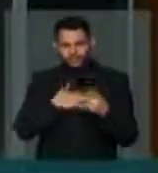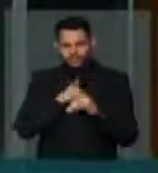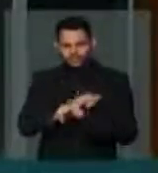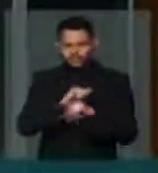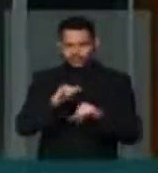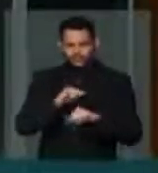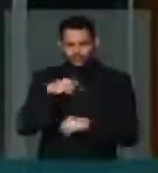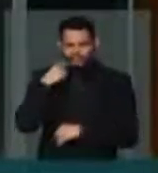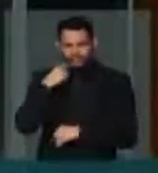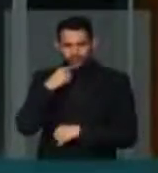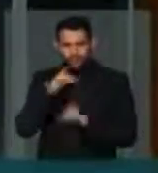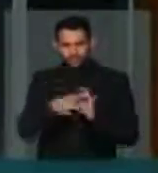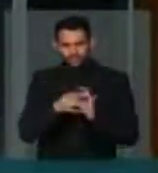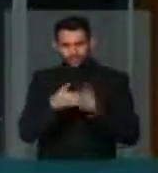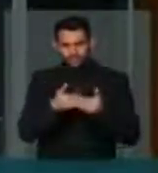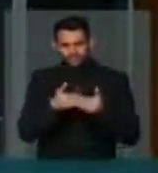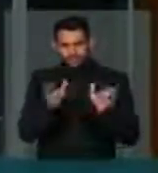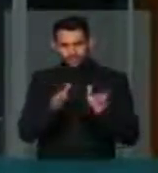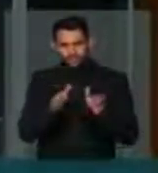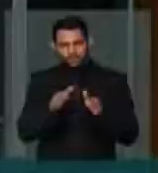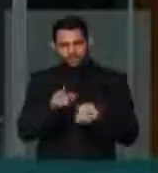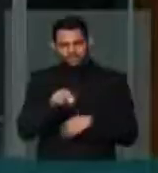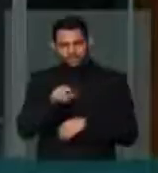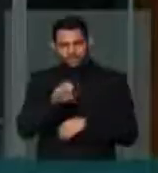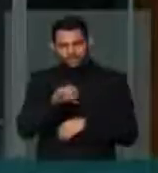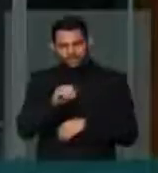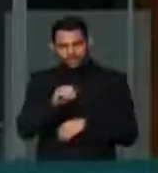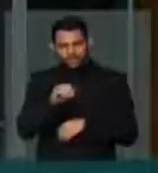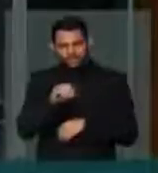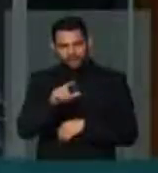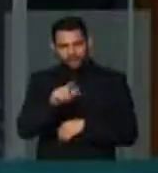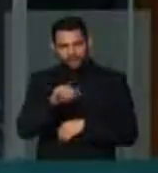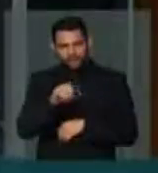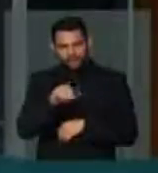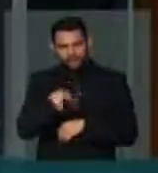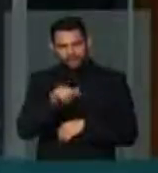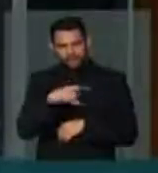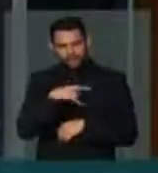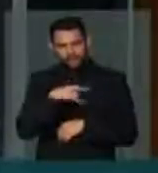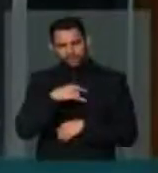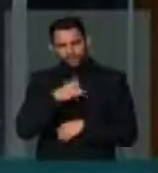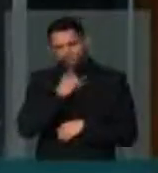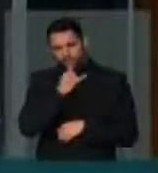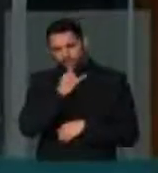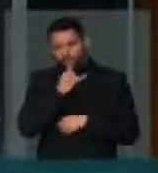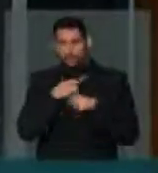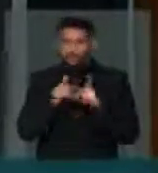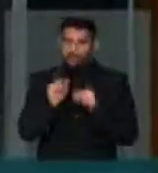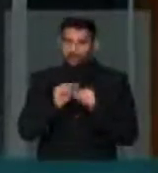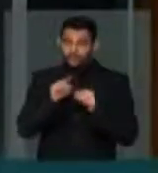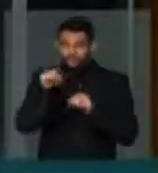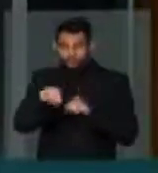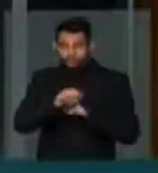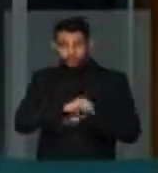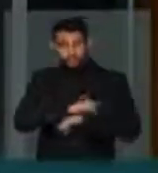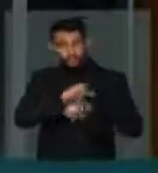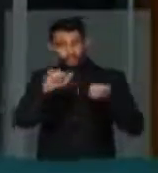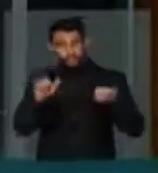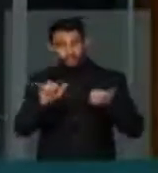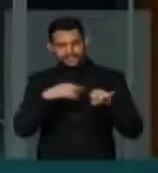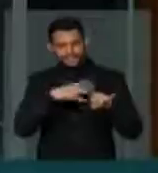para lamentar que hoje foi lançado o Plano Safra Agrícola e Pecuária, não lamentar o lançamento do plano, mas que lá no lançamento